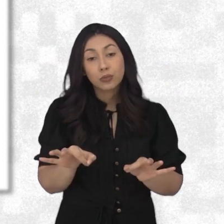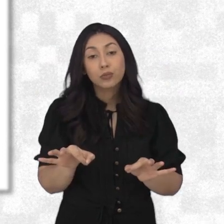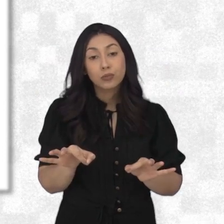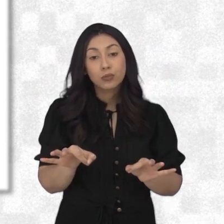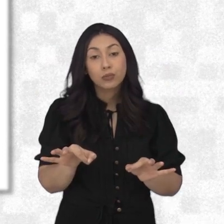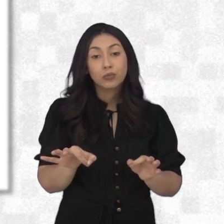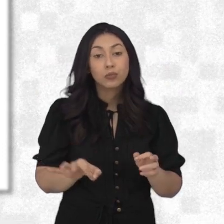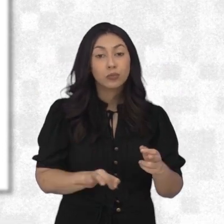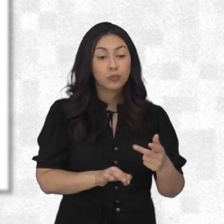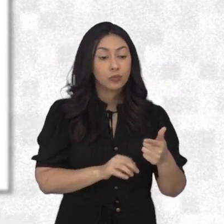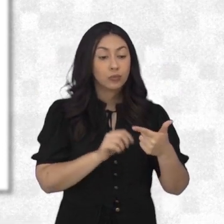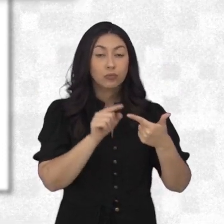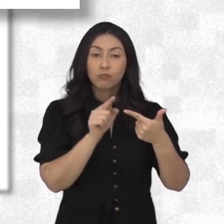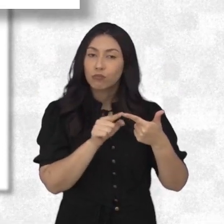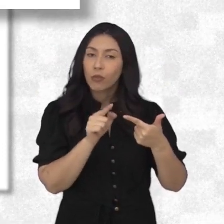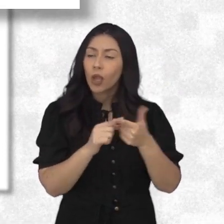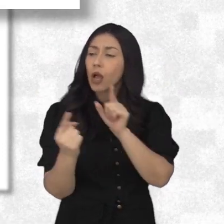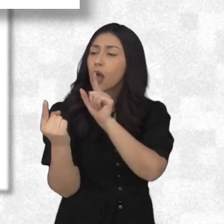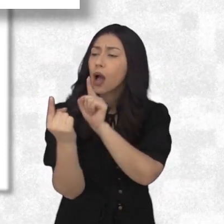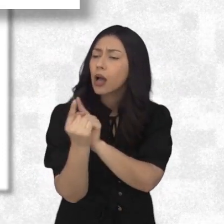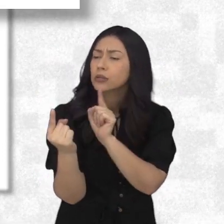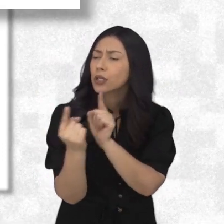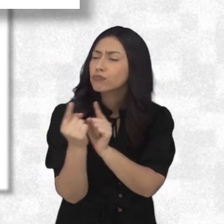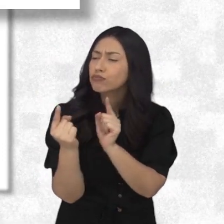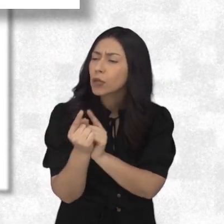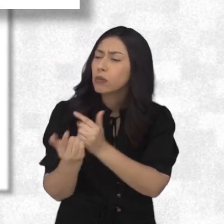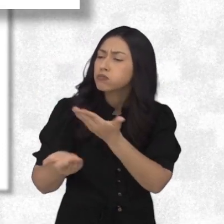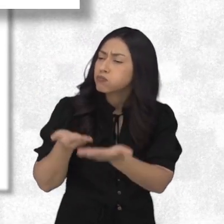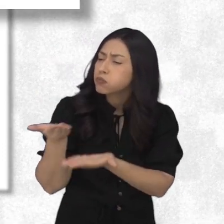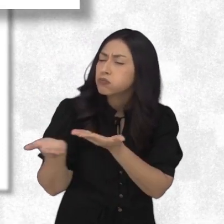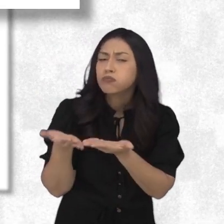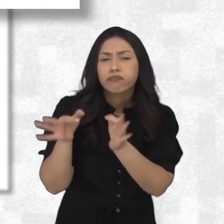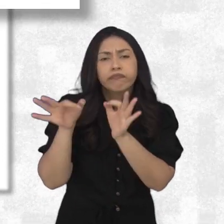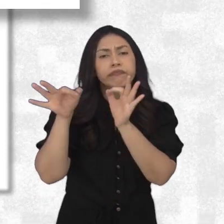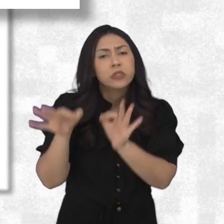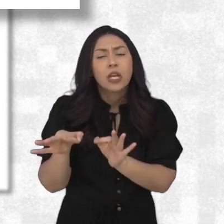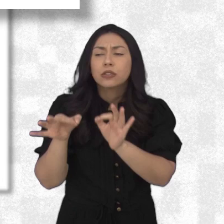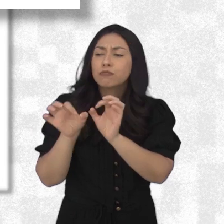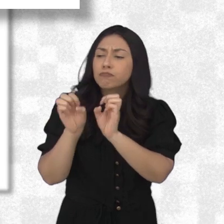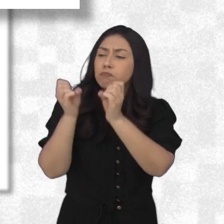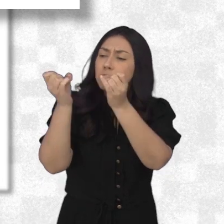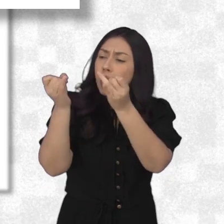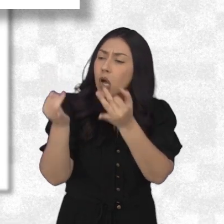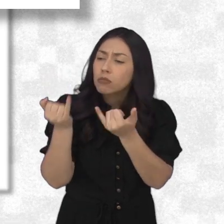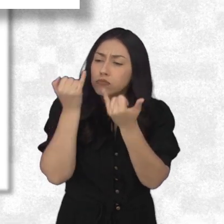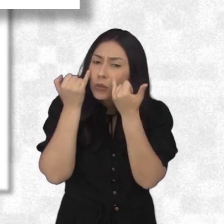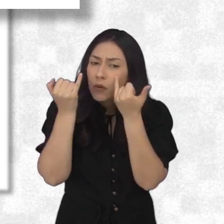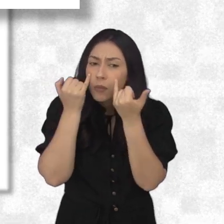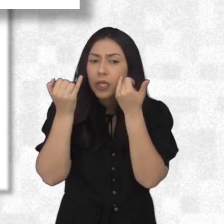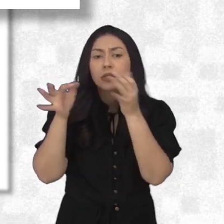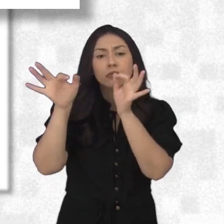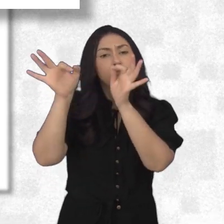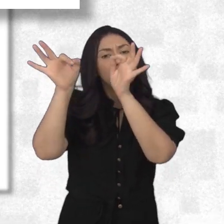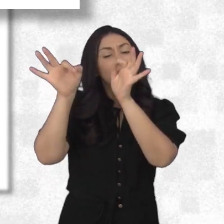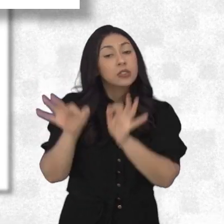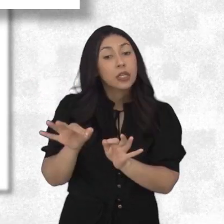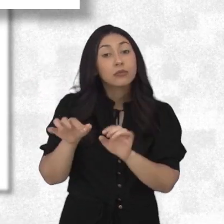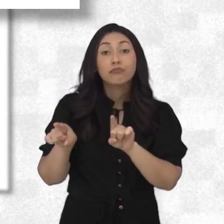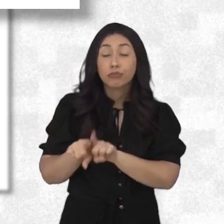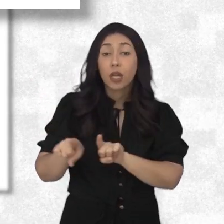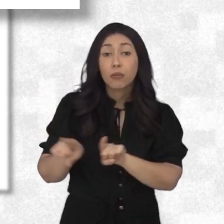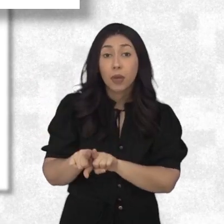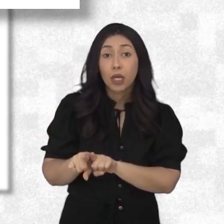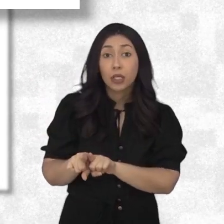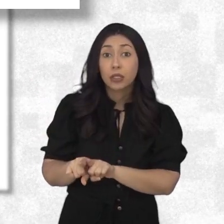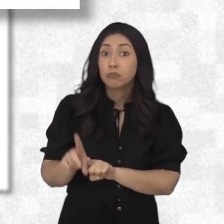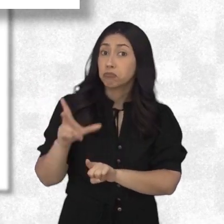atribuições do cargo, atender com presteza ao público em geral, prestando as informações requeridas, pessoas ressalvadas,